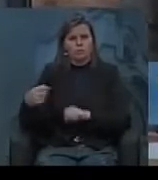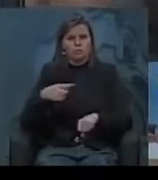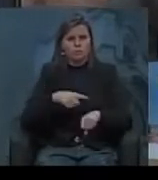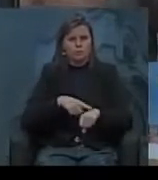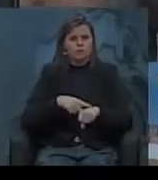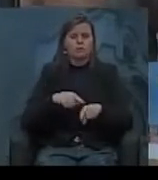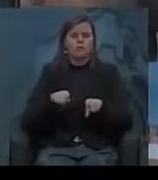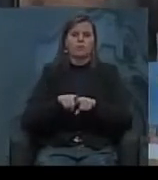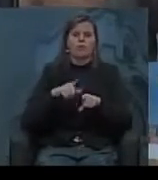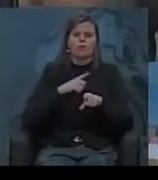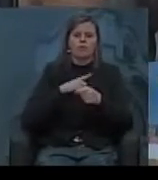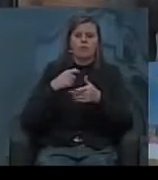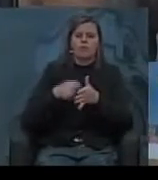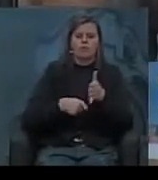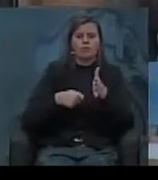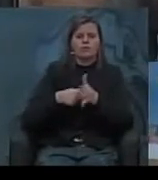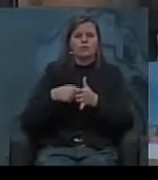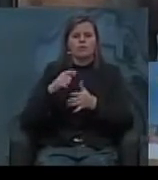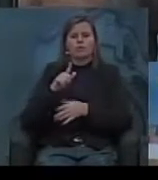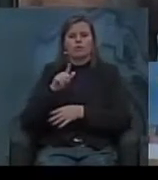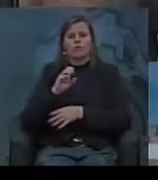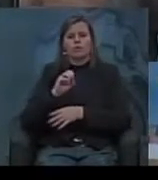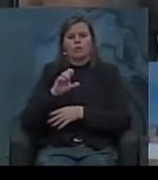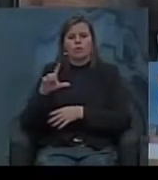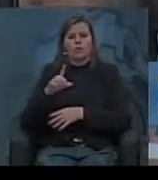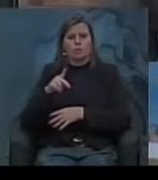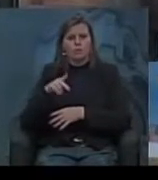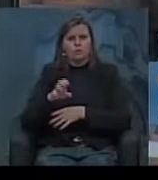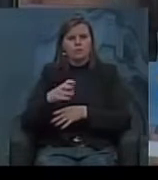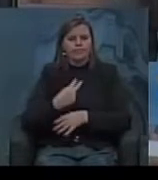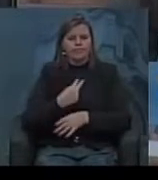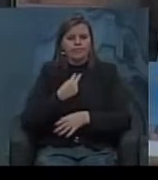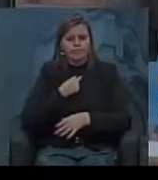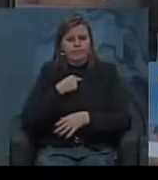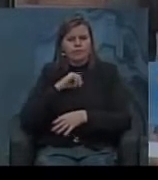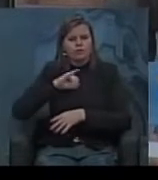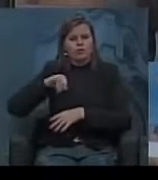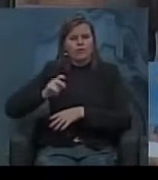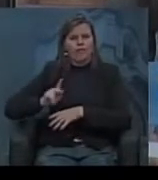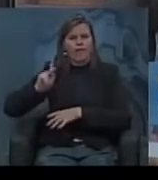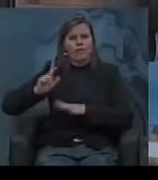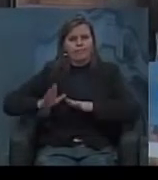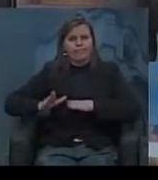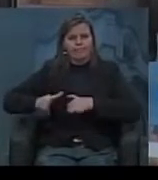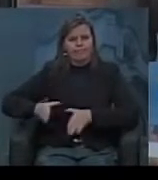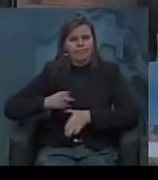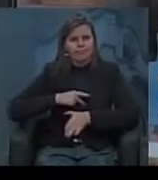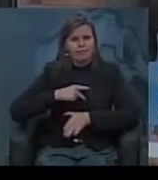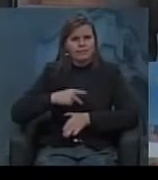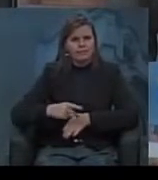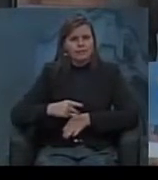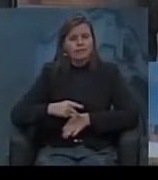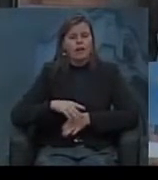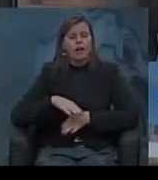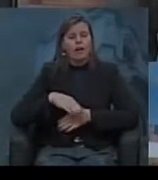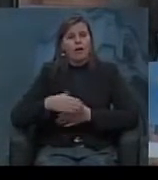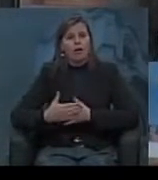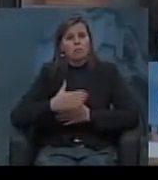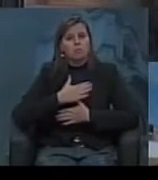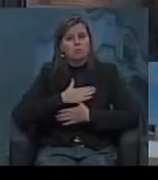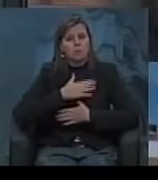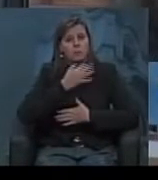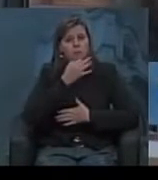Há uma tentativa também de golpe, de impedir com que o JK assuma, e aí, ao meu ver, tem um